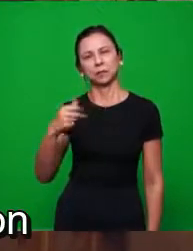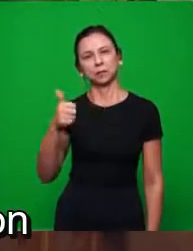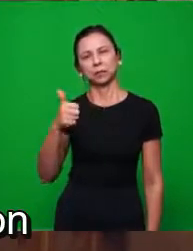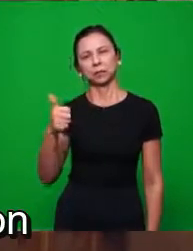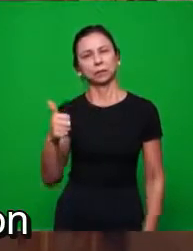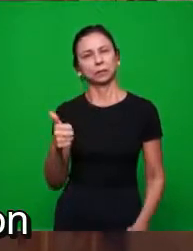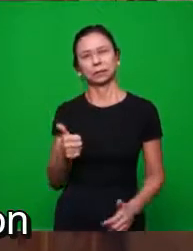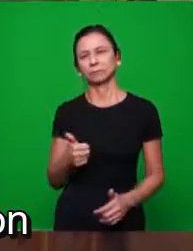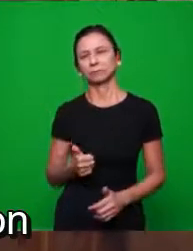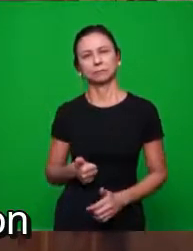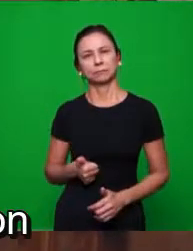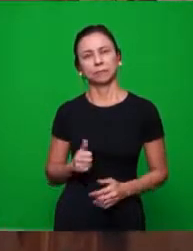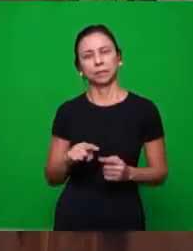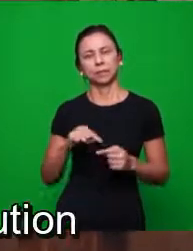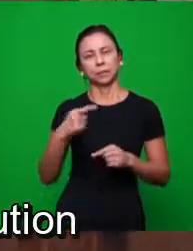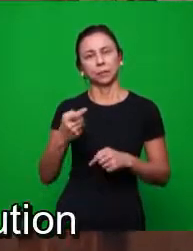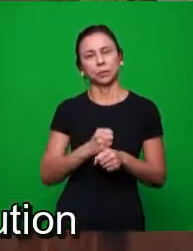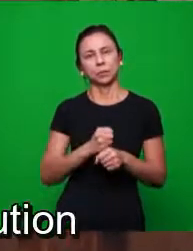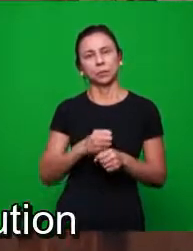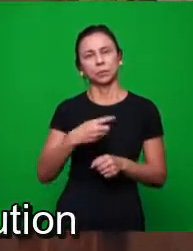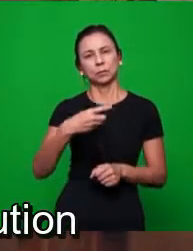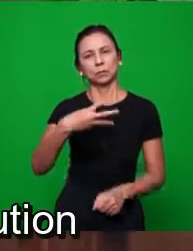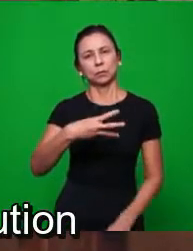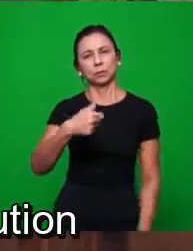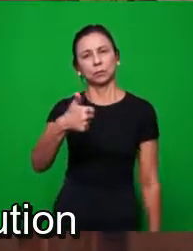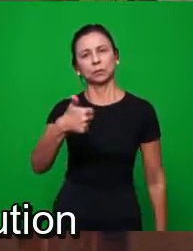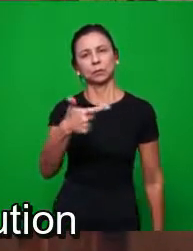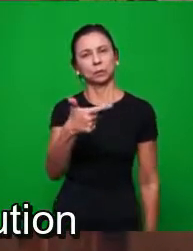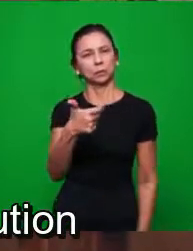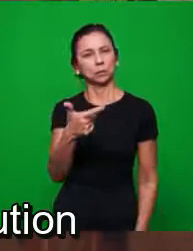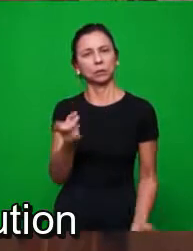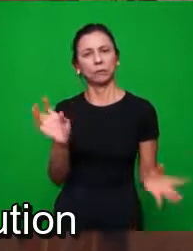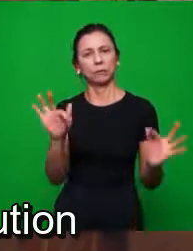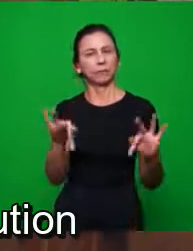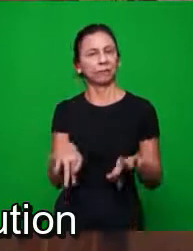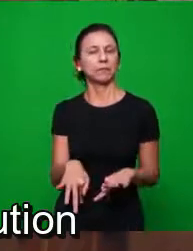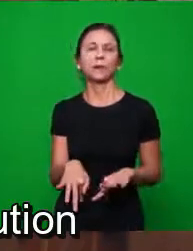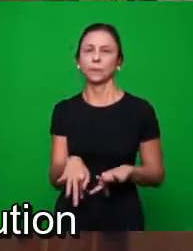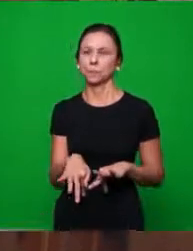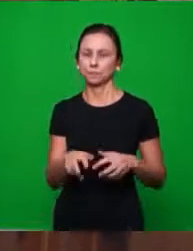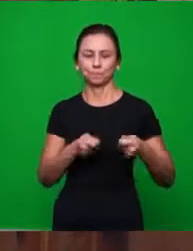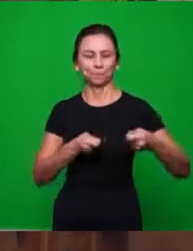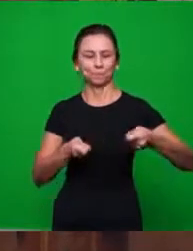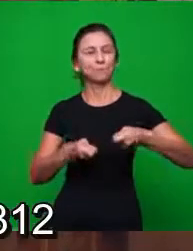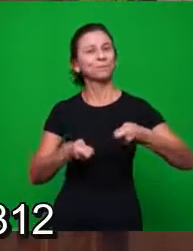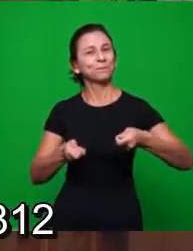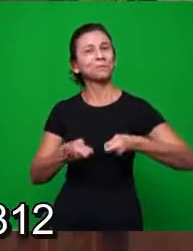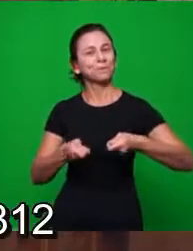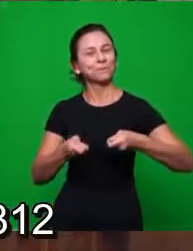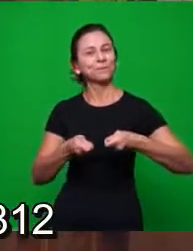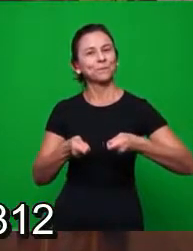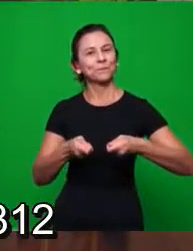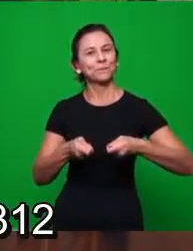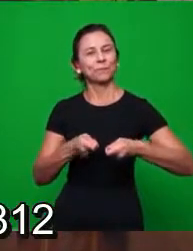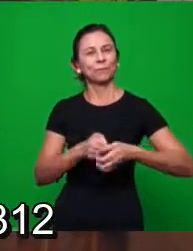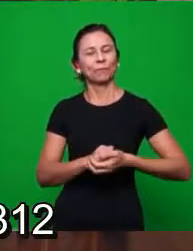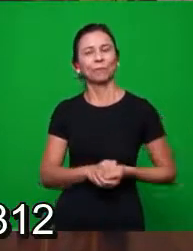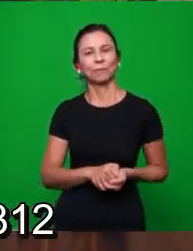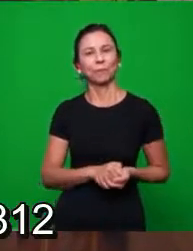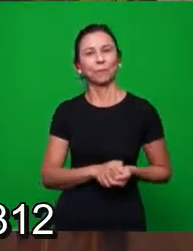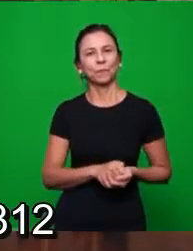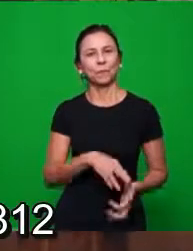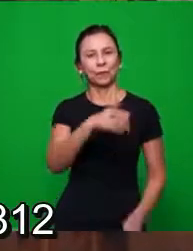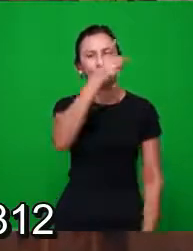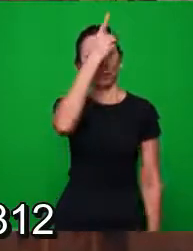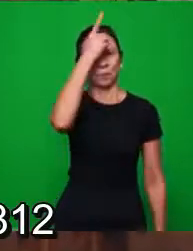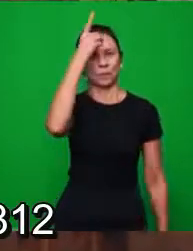E, a partir de 312, foi o final, praticamente, da grande perseguição foi com o Edito de Milão